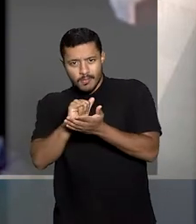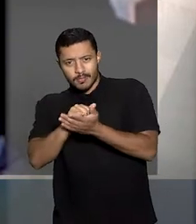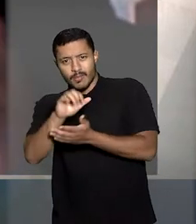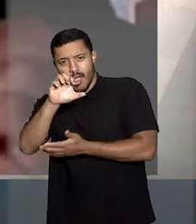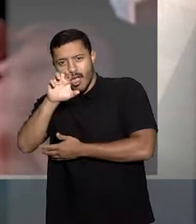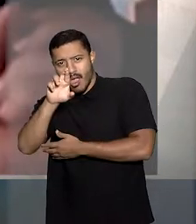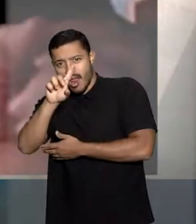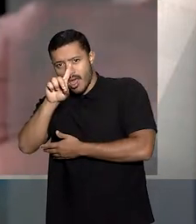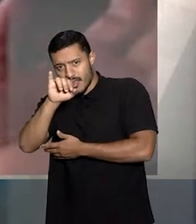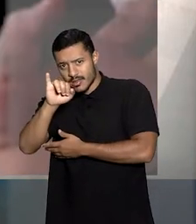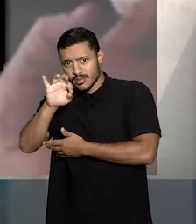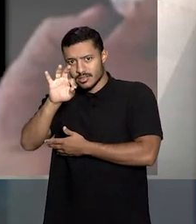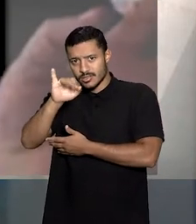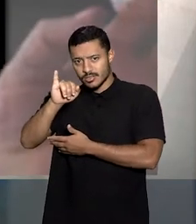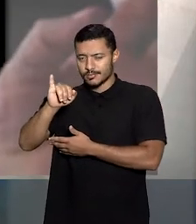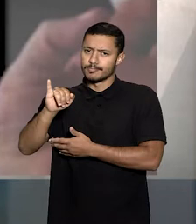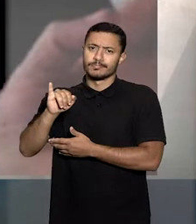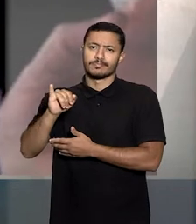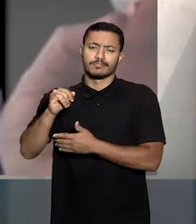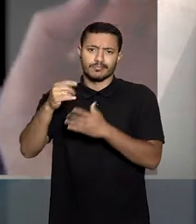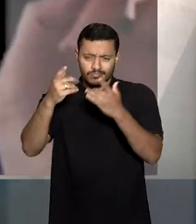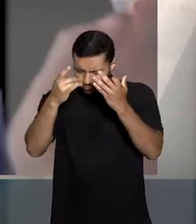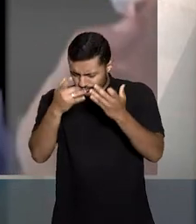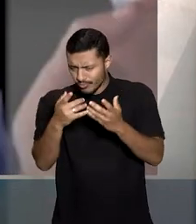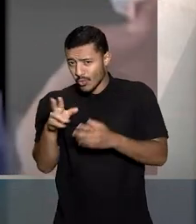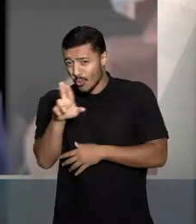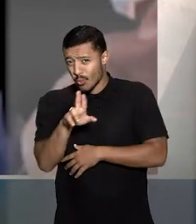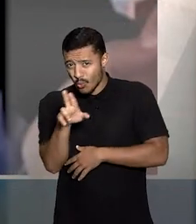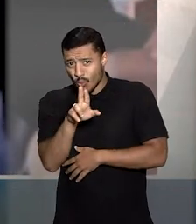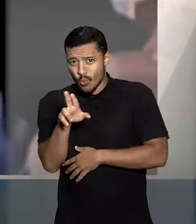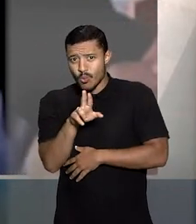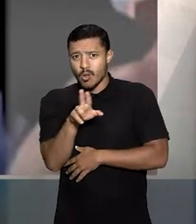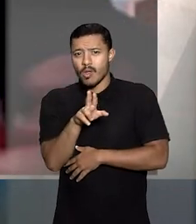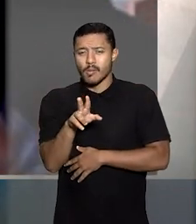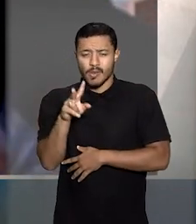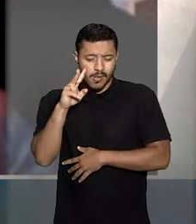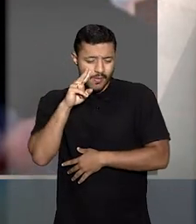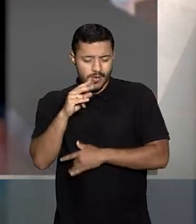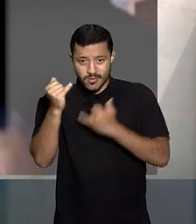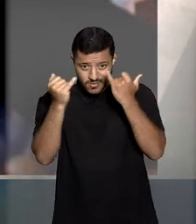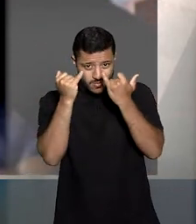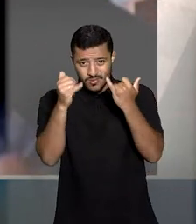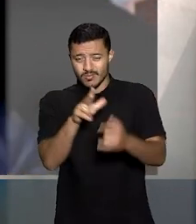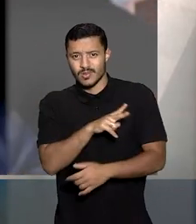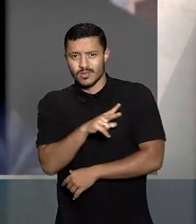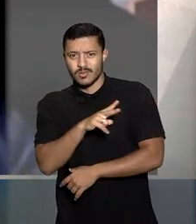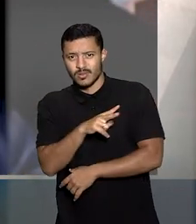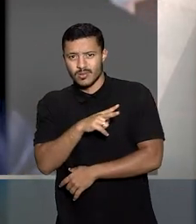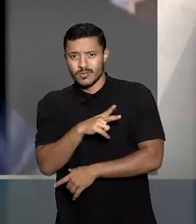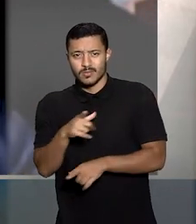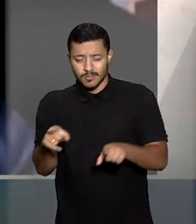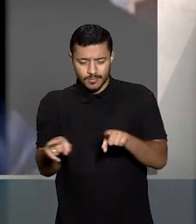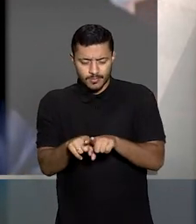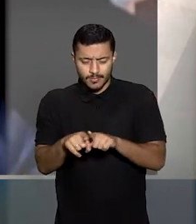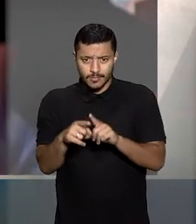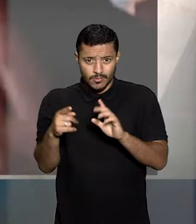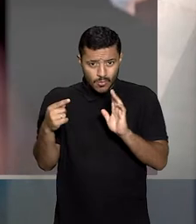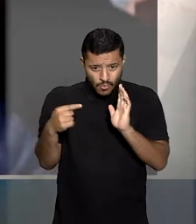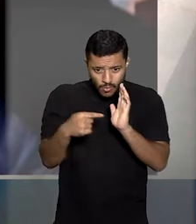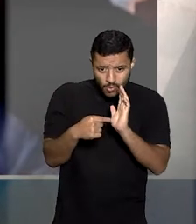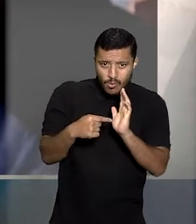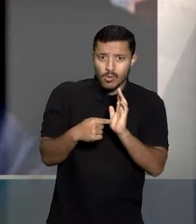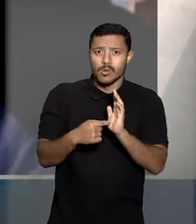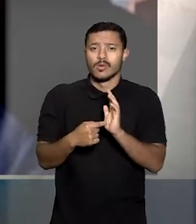eventuais esclarecimentos sobre os critérios utilizados para valorar informações pessoais e atribuir pontuações